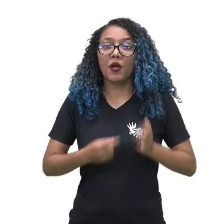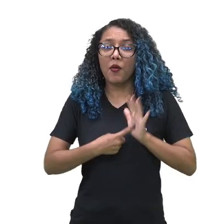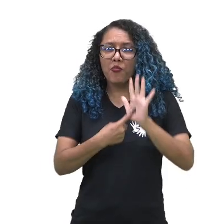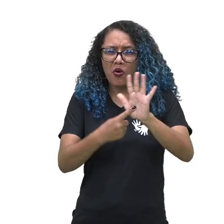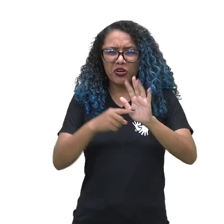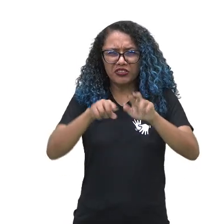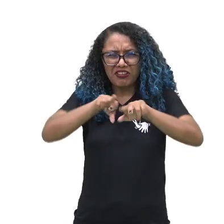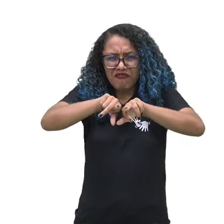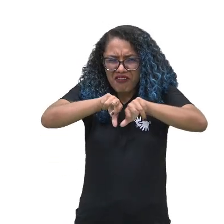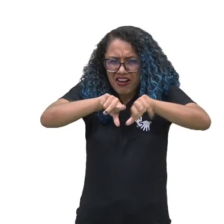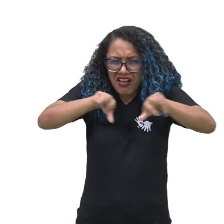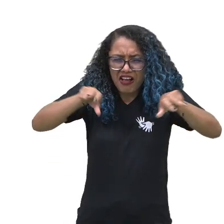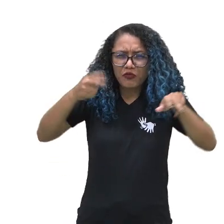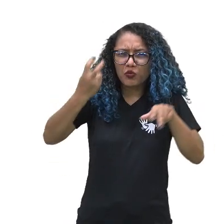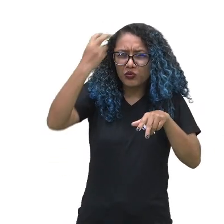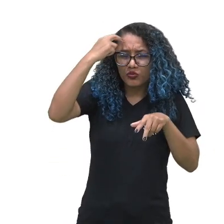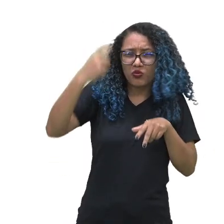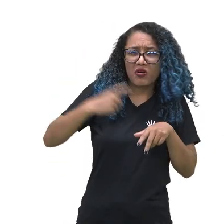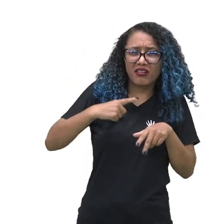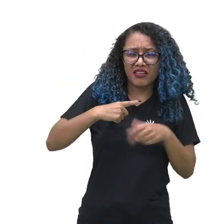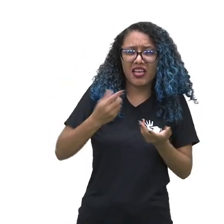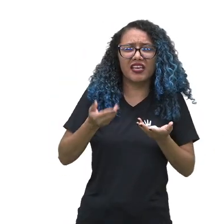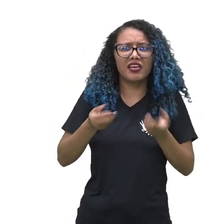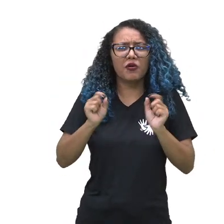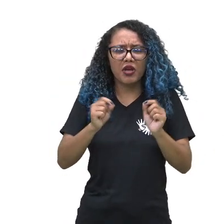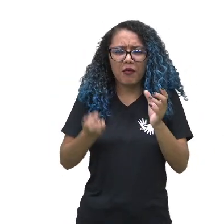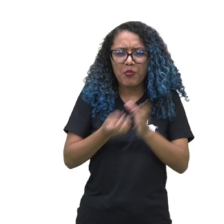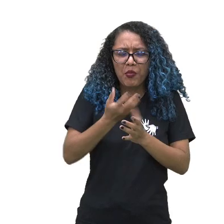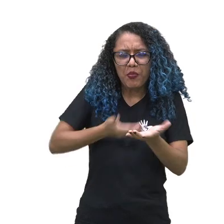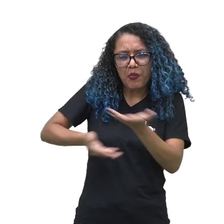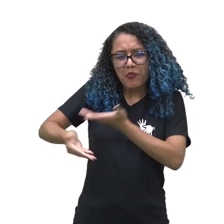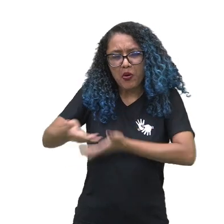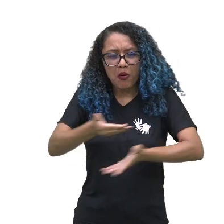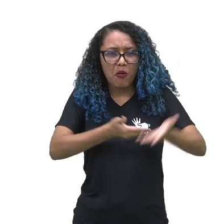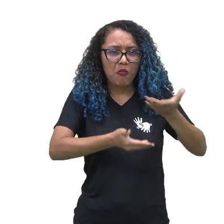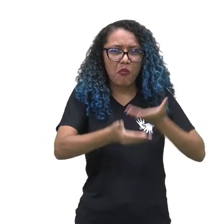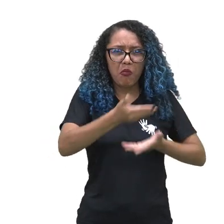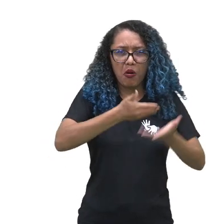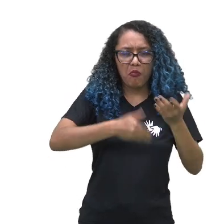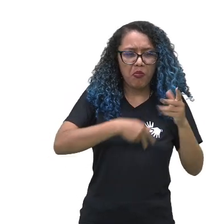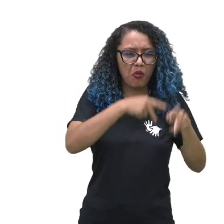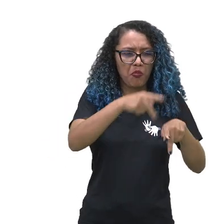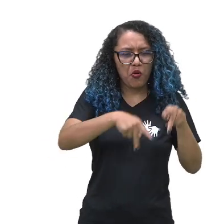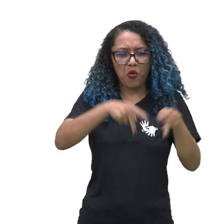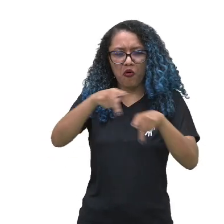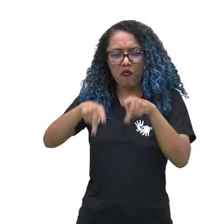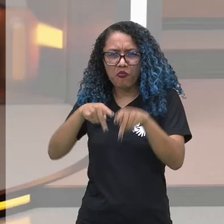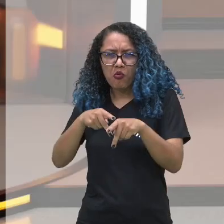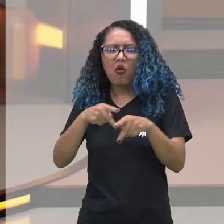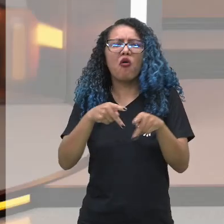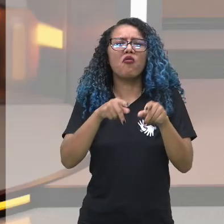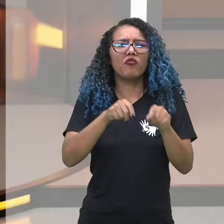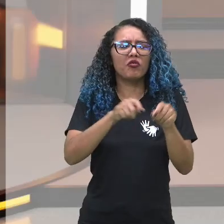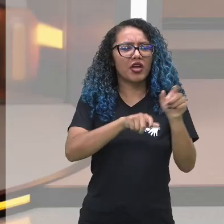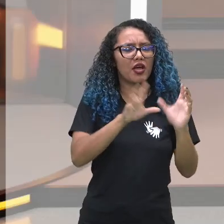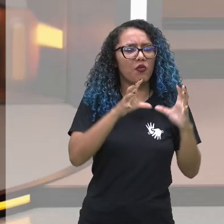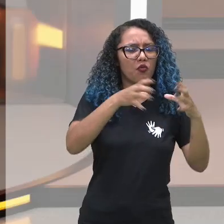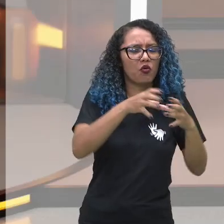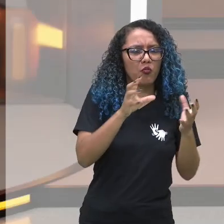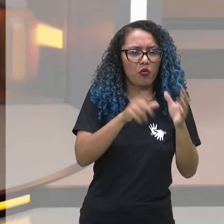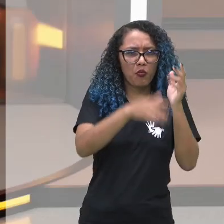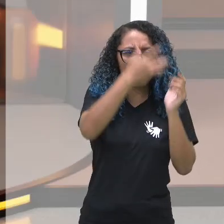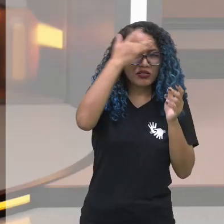surgindo pela interação desenvolvida entre os seres e o meio ambiente.